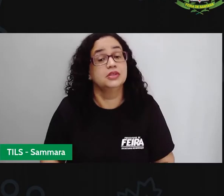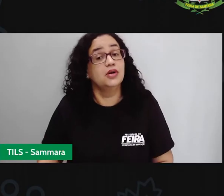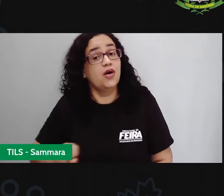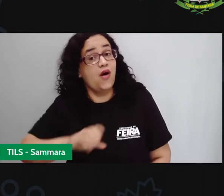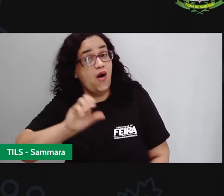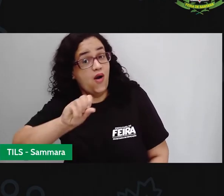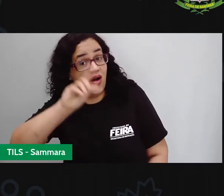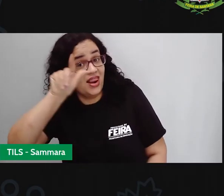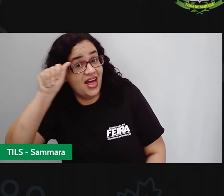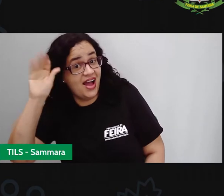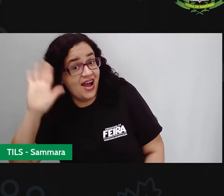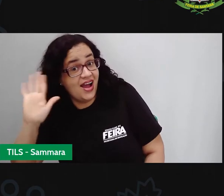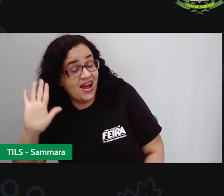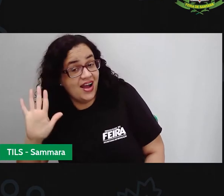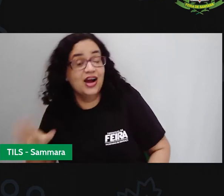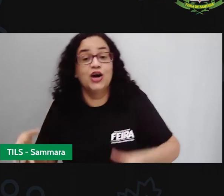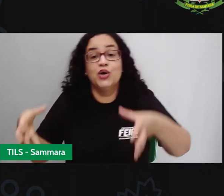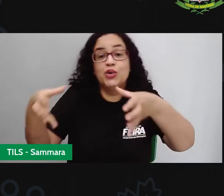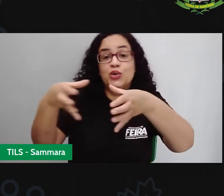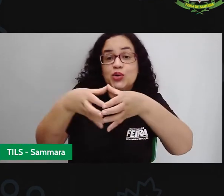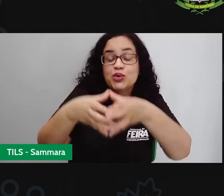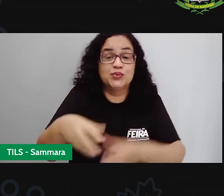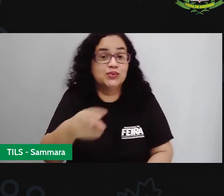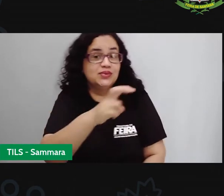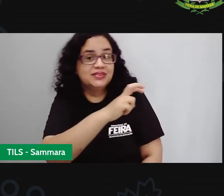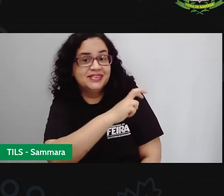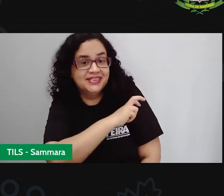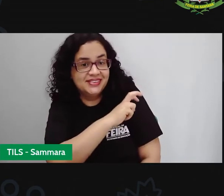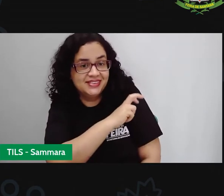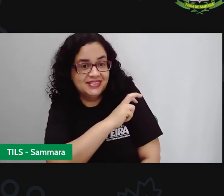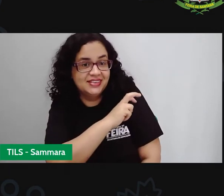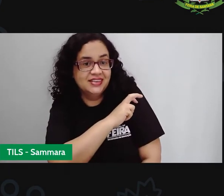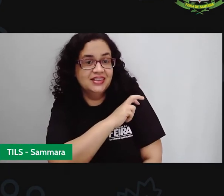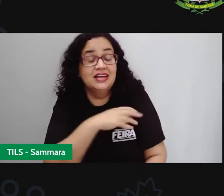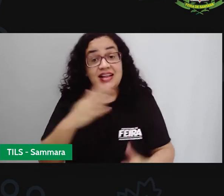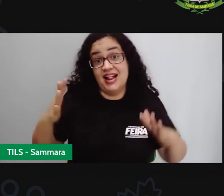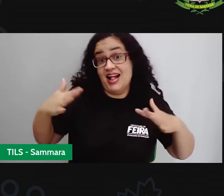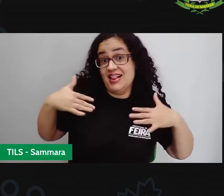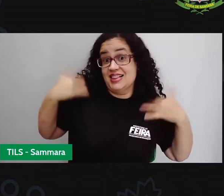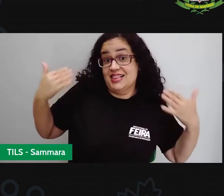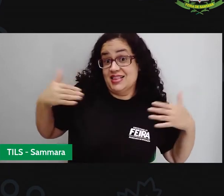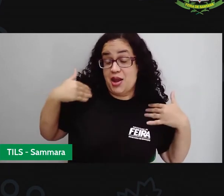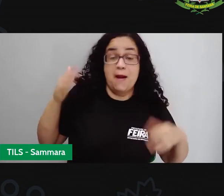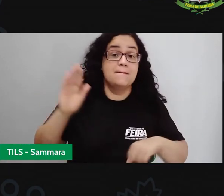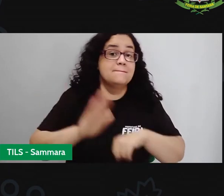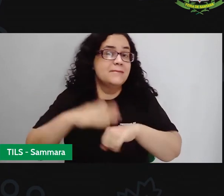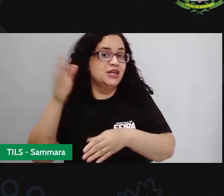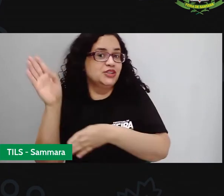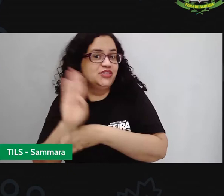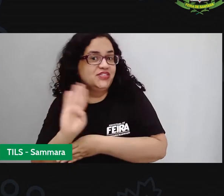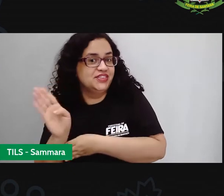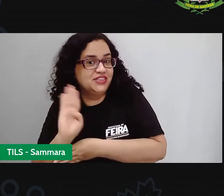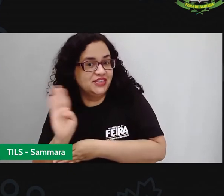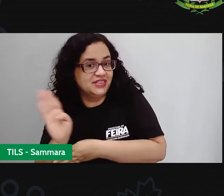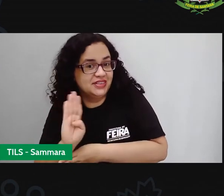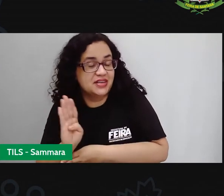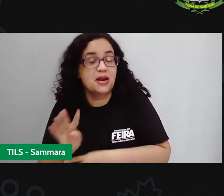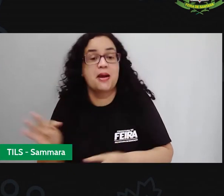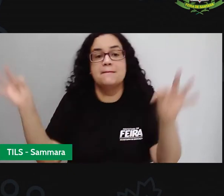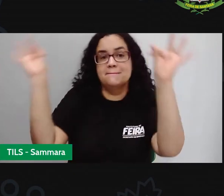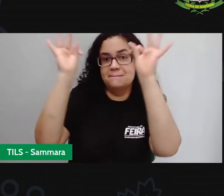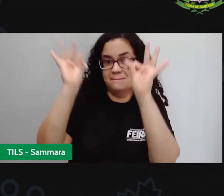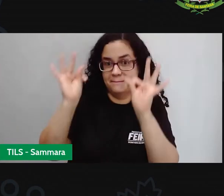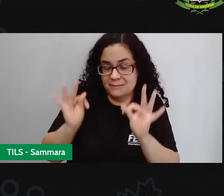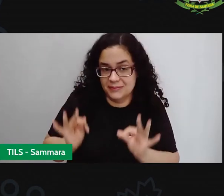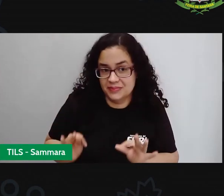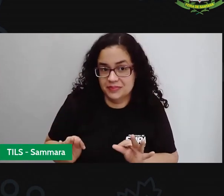Olá, turma do quinto ano! E aí, animados para mais uma videoaula? Preparados?